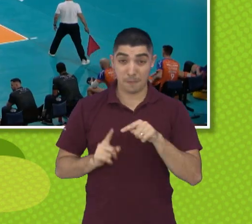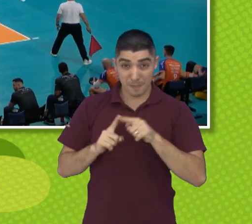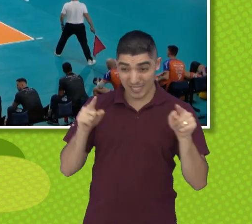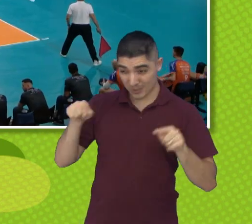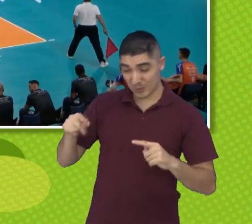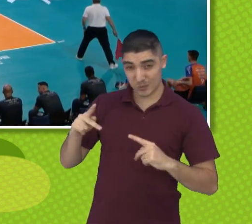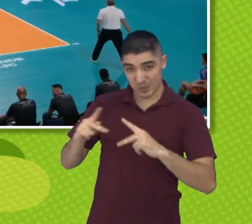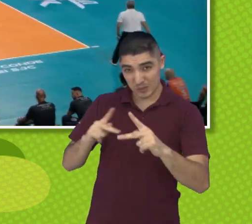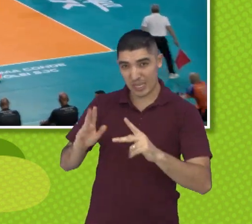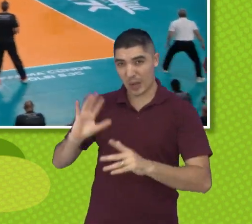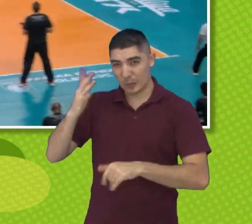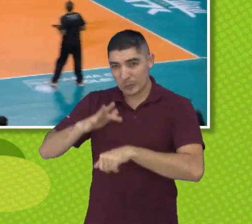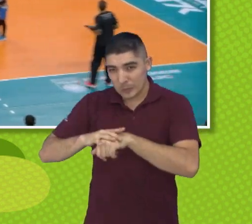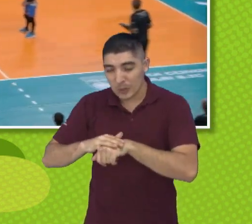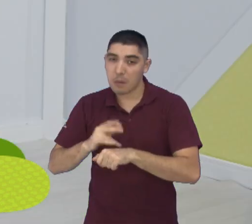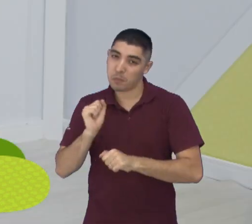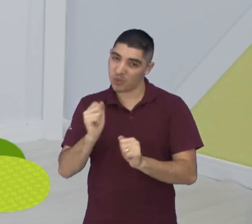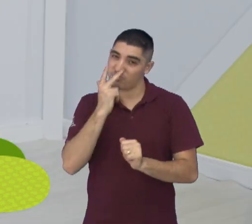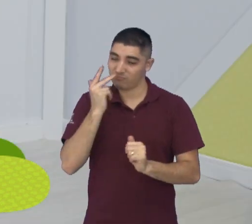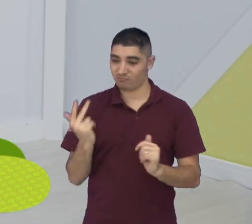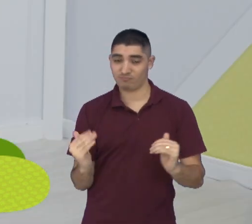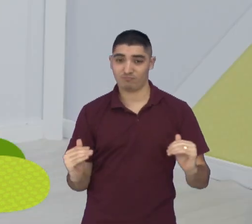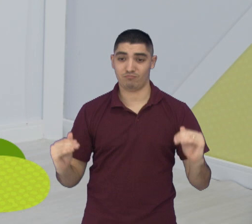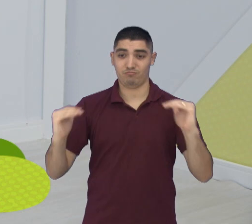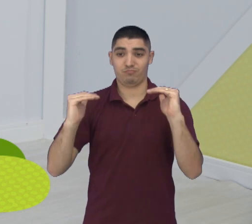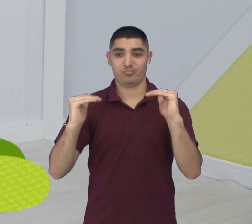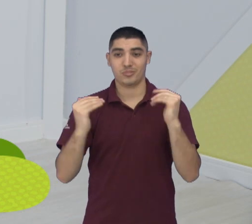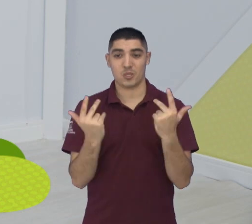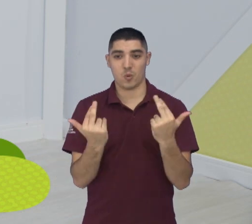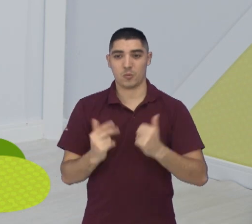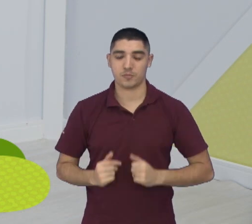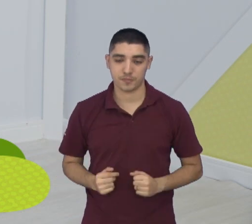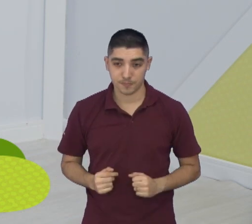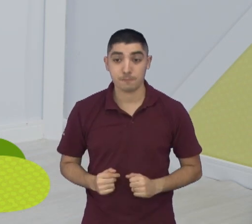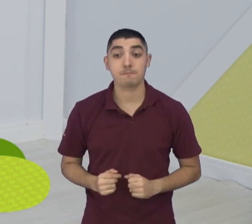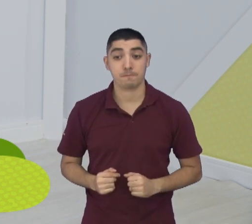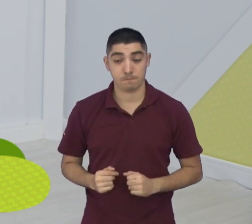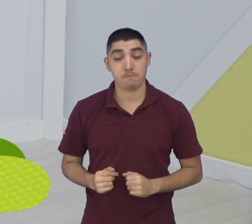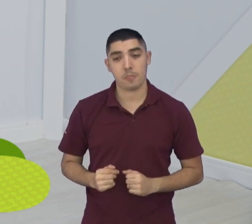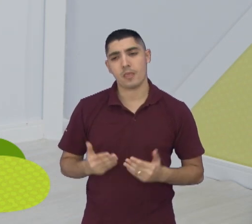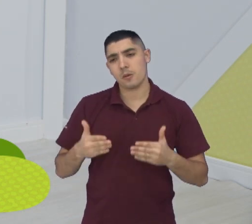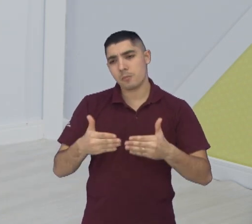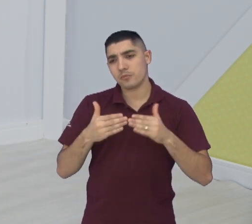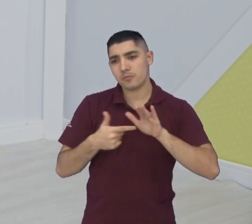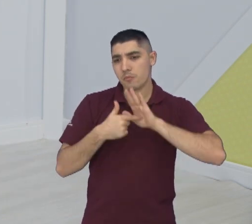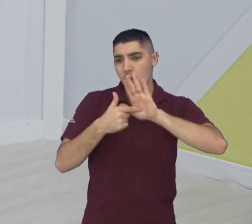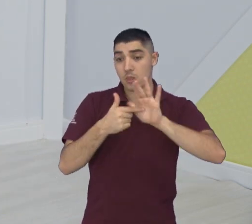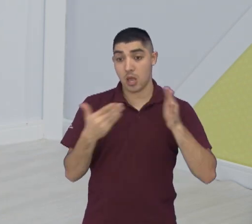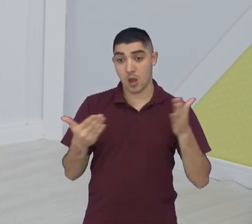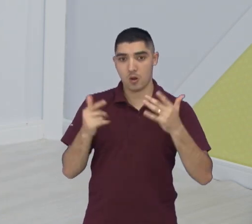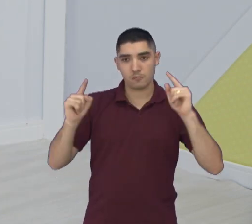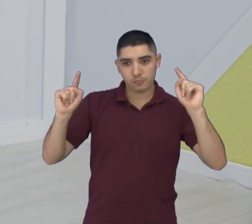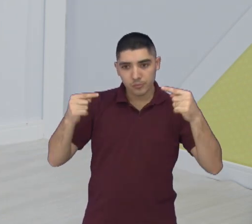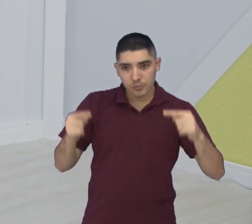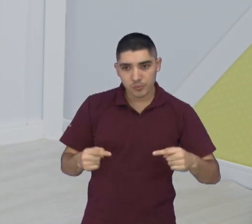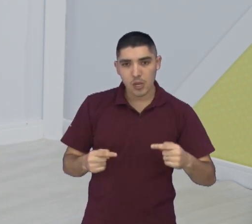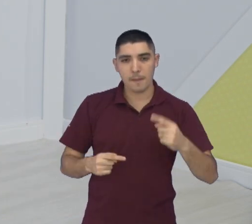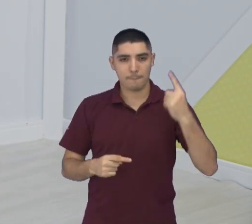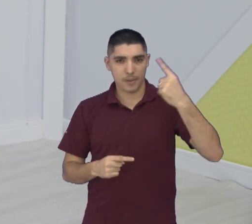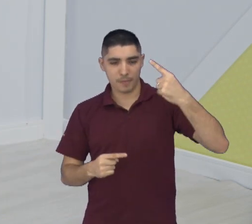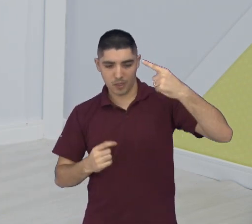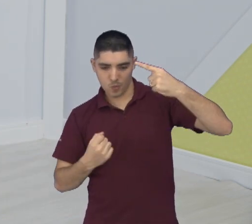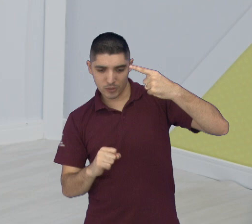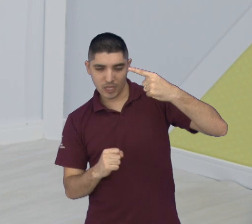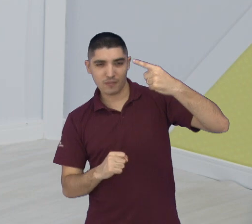os dois em pé de igualdade. Muito bem, Piteco, coloca pra gente aqui os jogos da Copa Brasil, por gentileza, os confrontos do primeiro contra o oitavo e assim